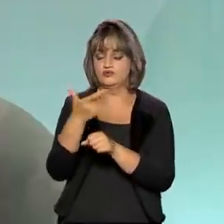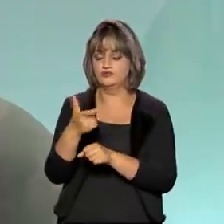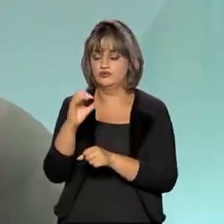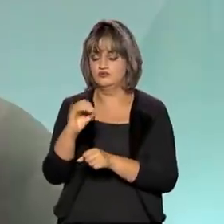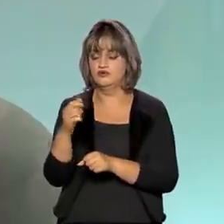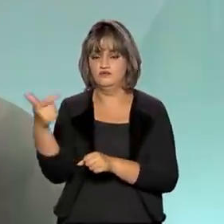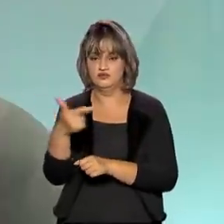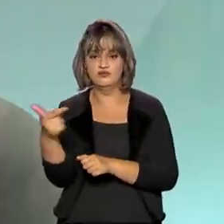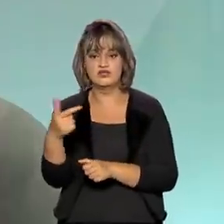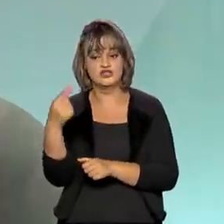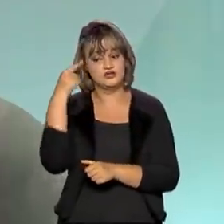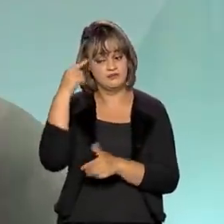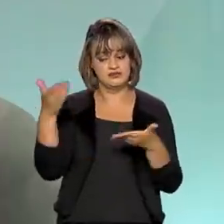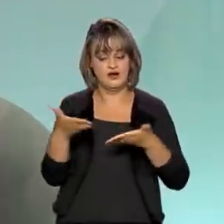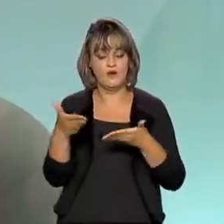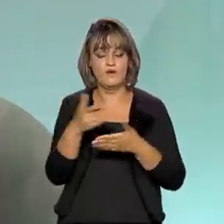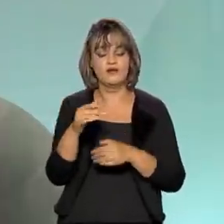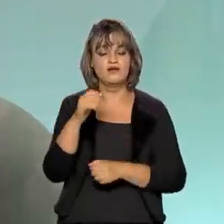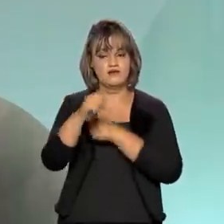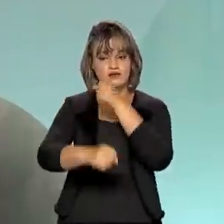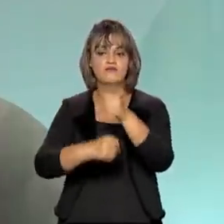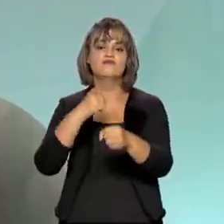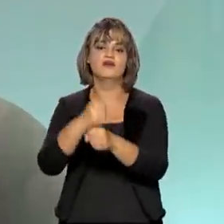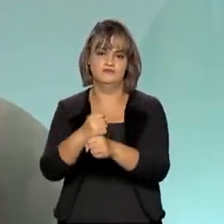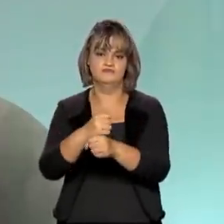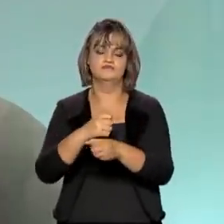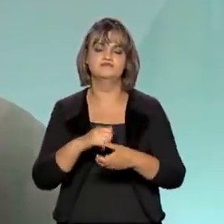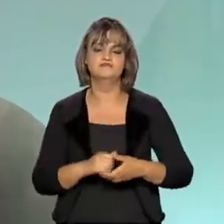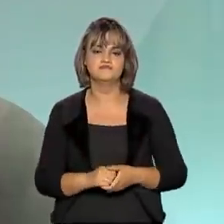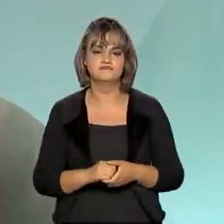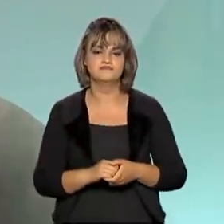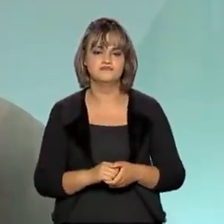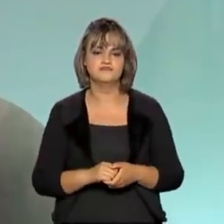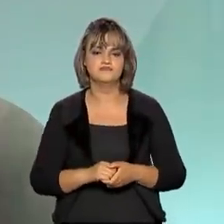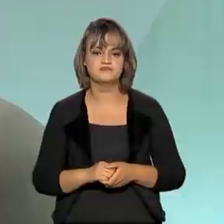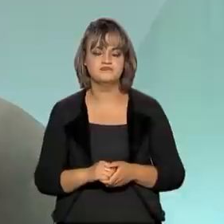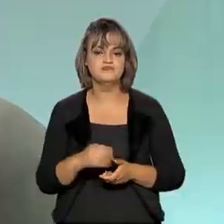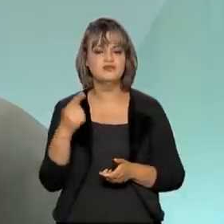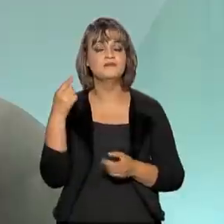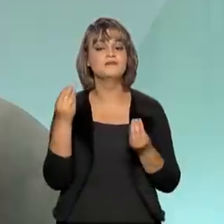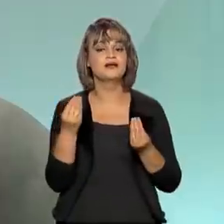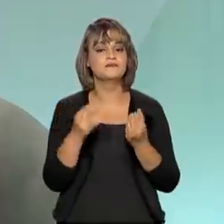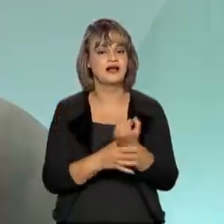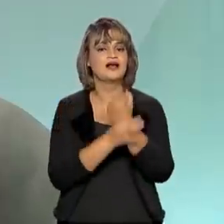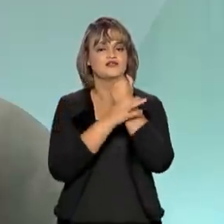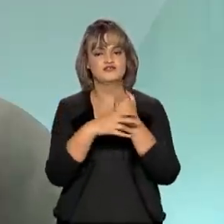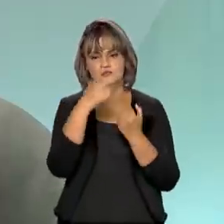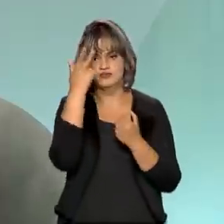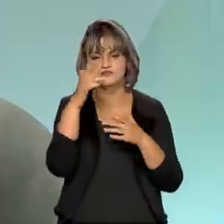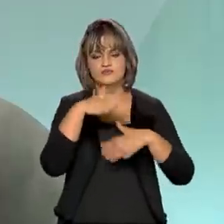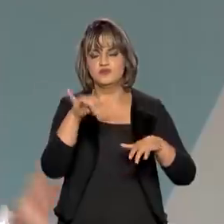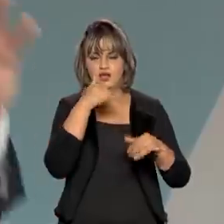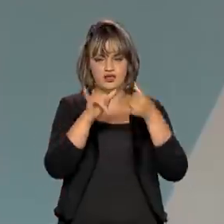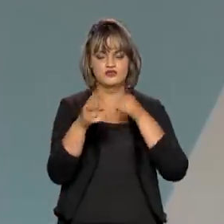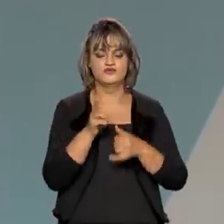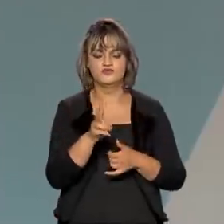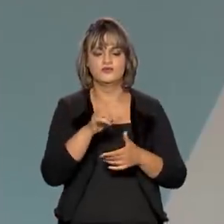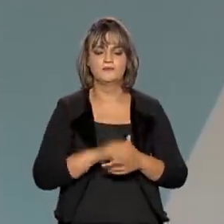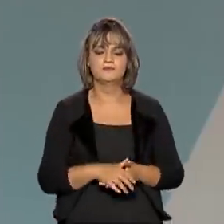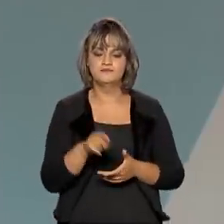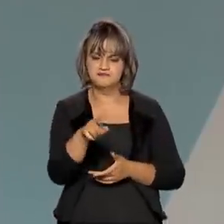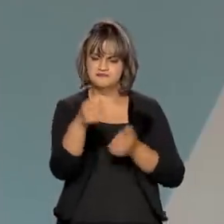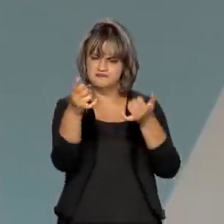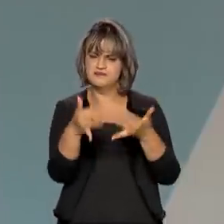pensadas não somente nesse ano, como também já para o horizonte de 2022, para dar segurança para toda a nossa sociedade. Agora,